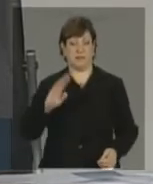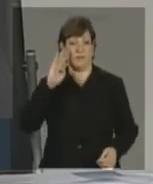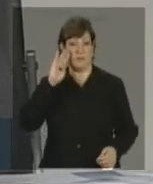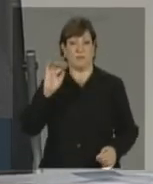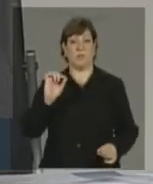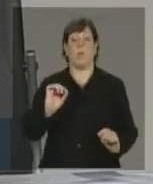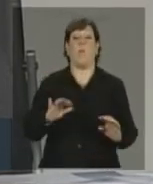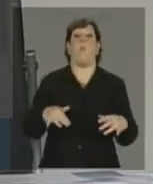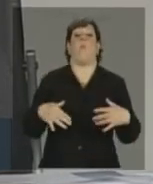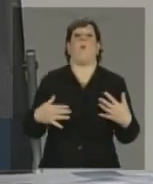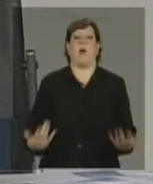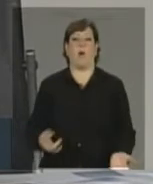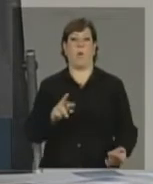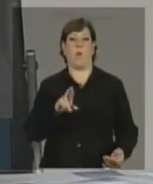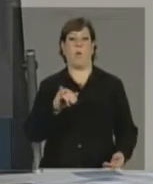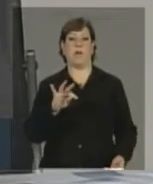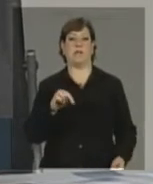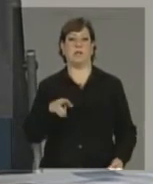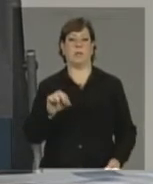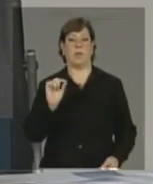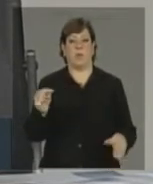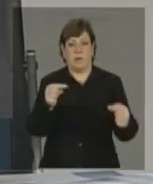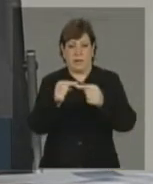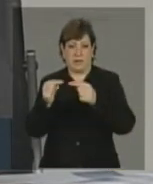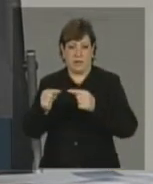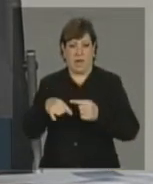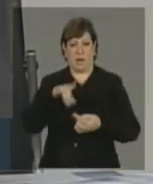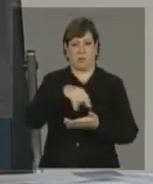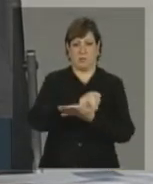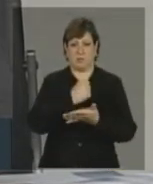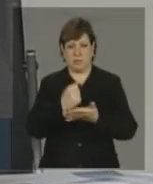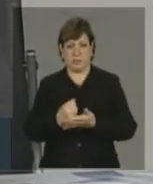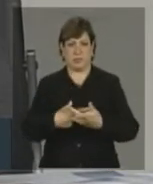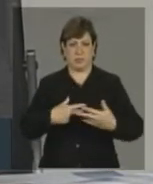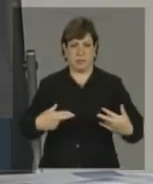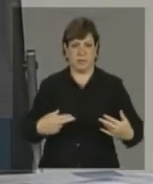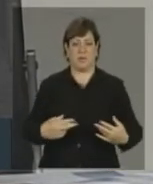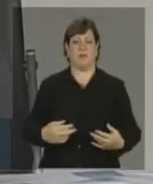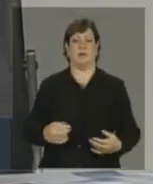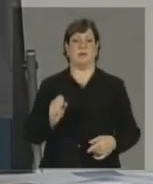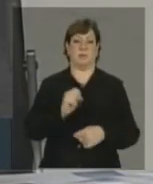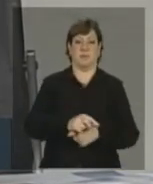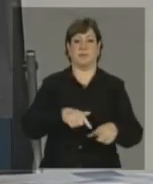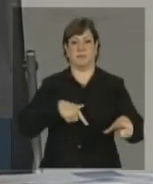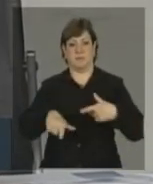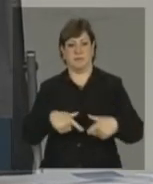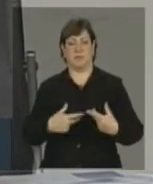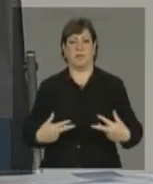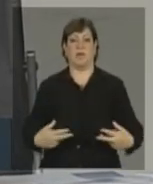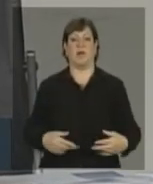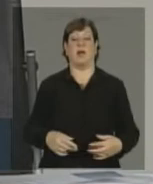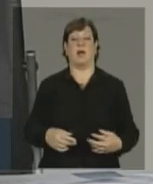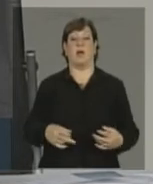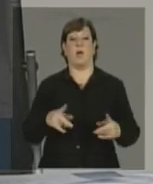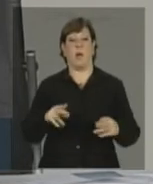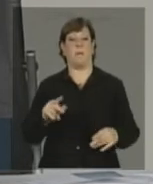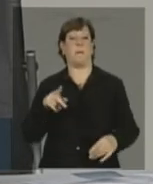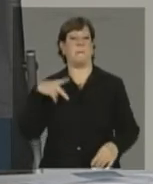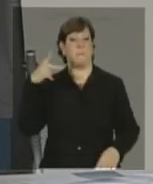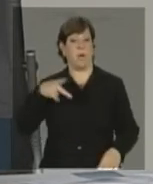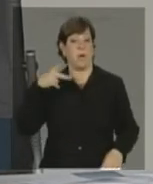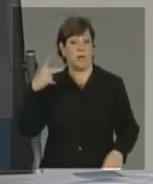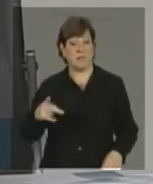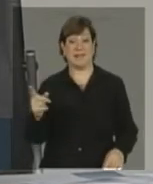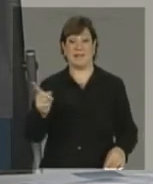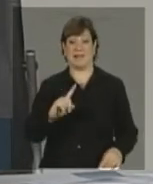o ritmo adequado de contratações, assim como uma política de não reajustes